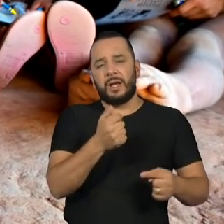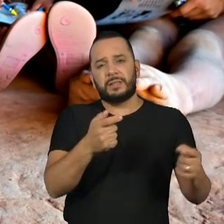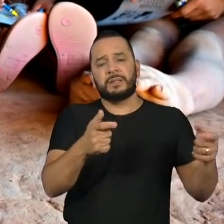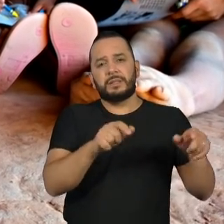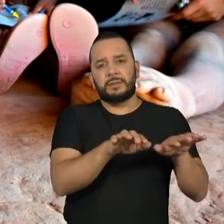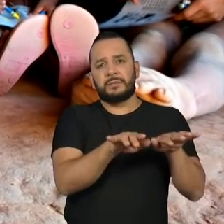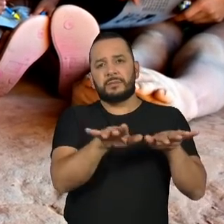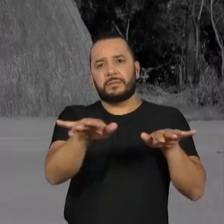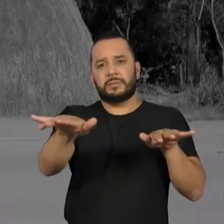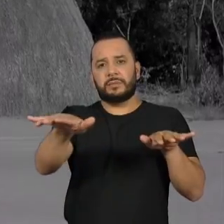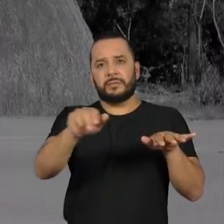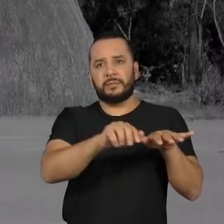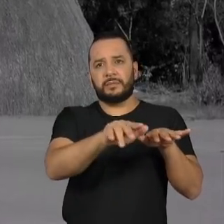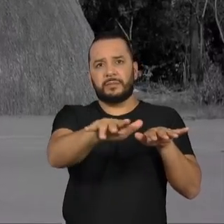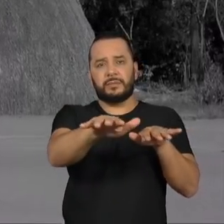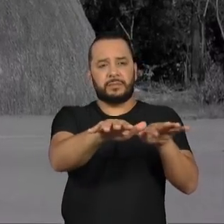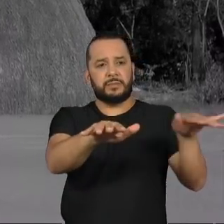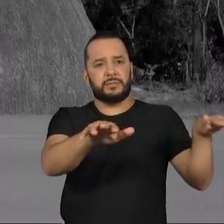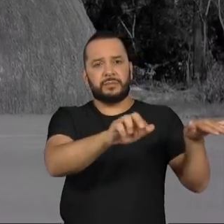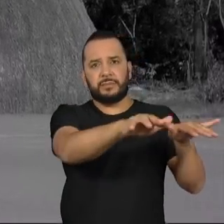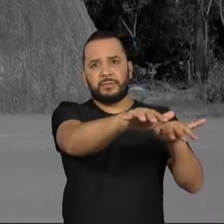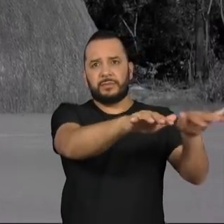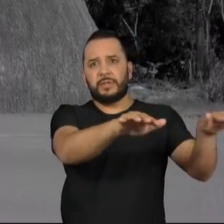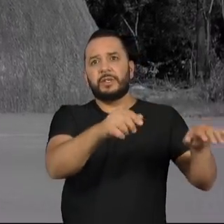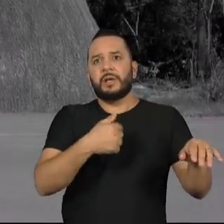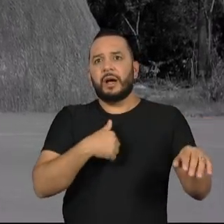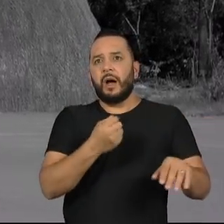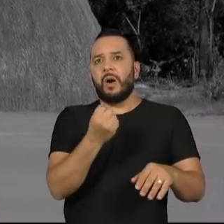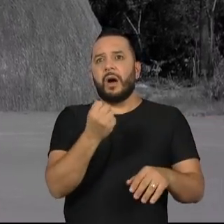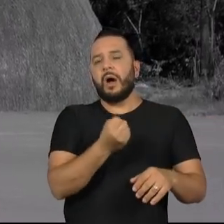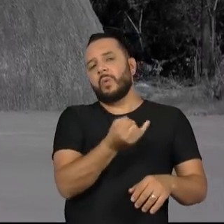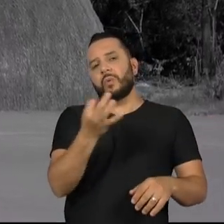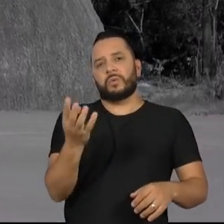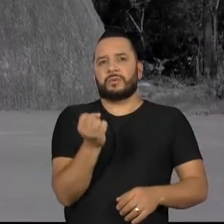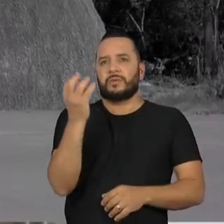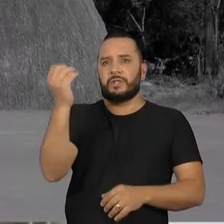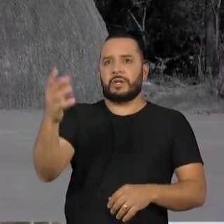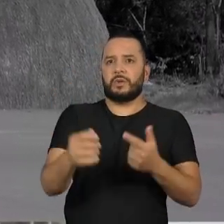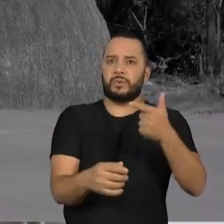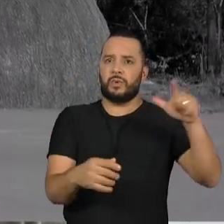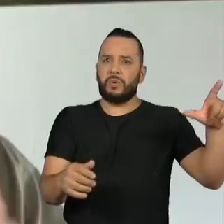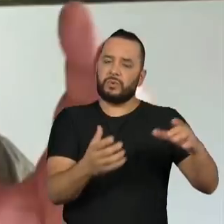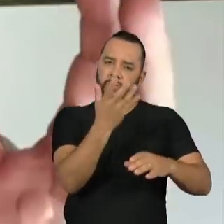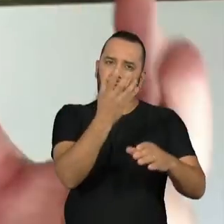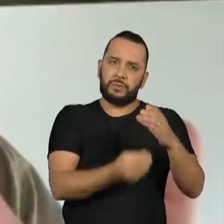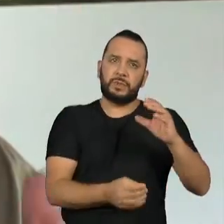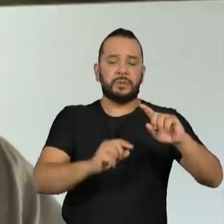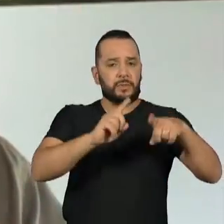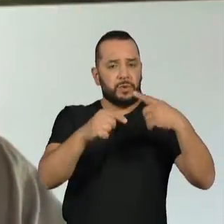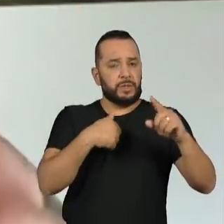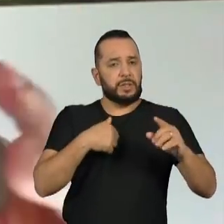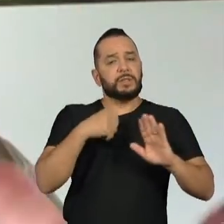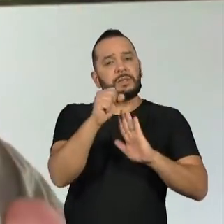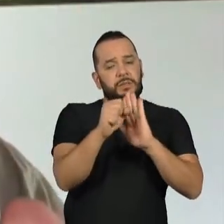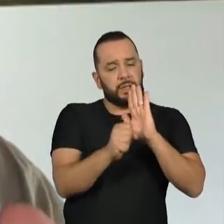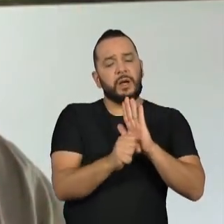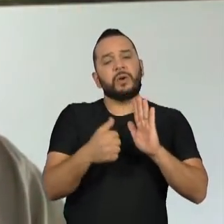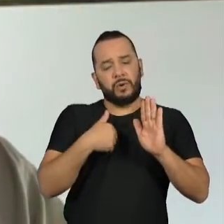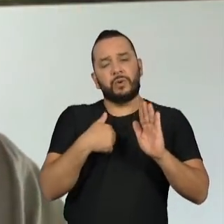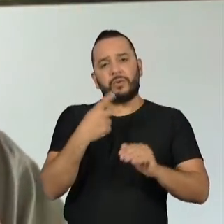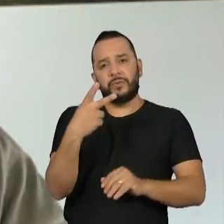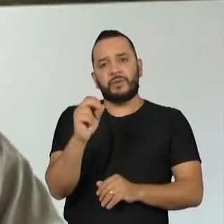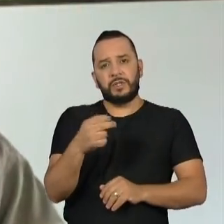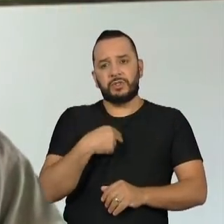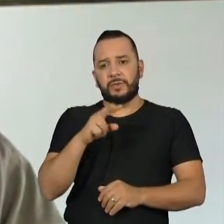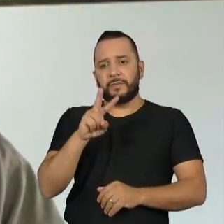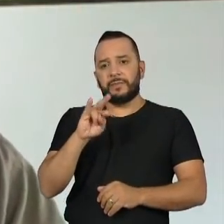viver com as aldeias de lá. Muitos viajaram e outros desapareceram. No século XX, os vilas boas reagrupam eles e eles